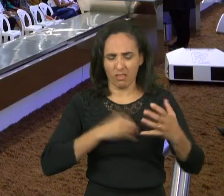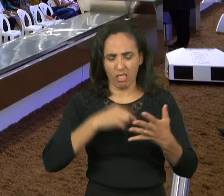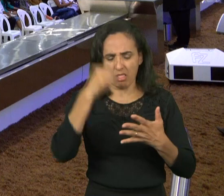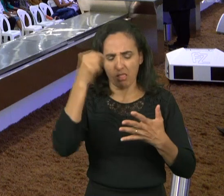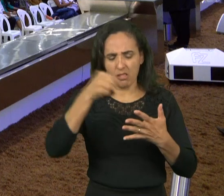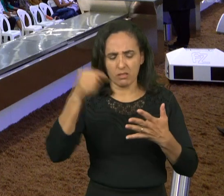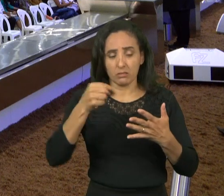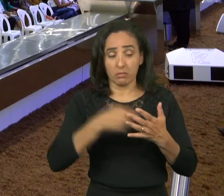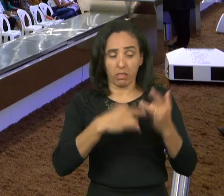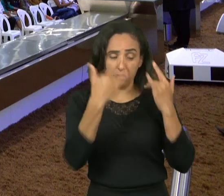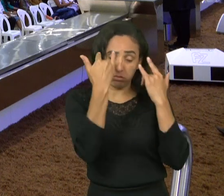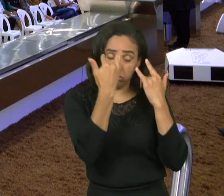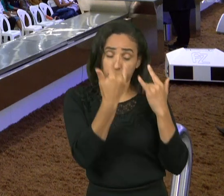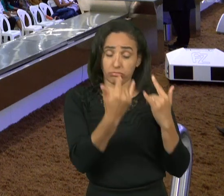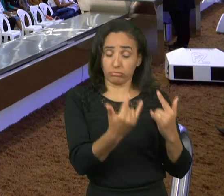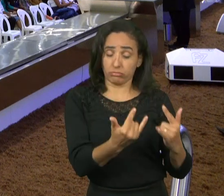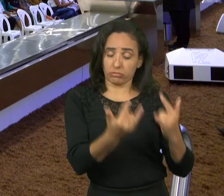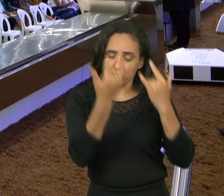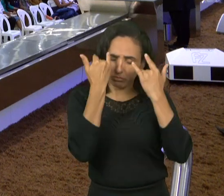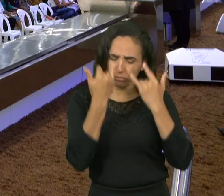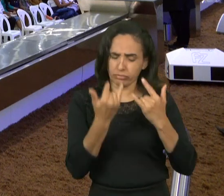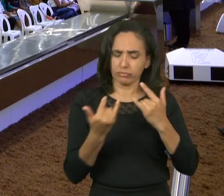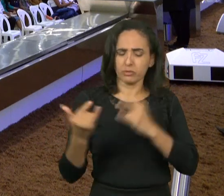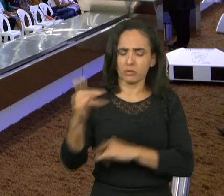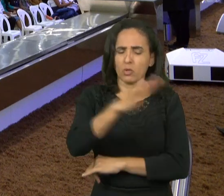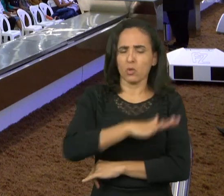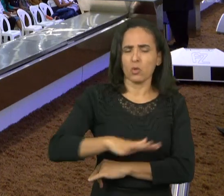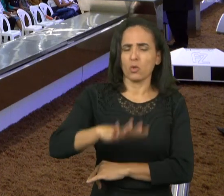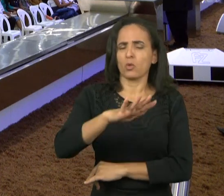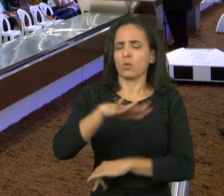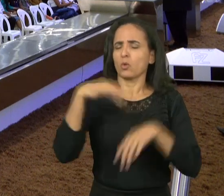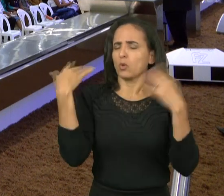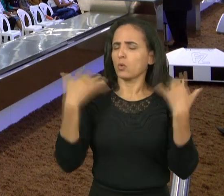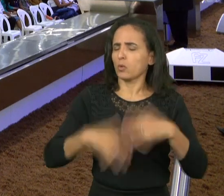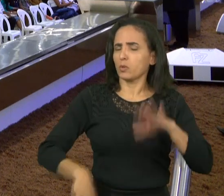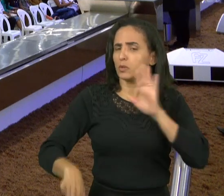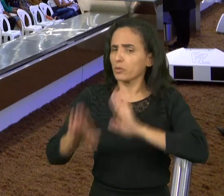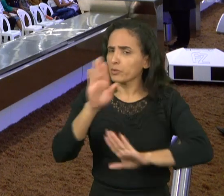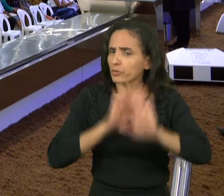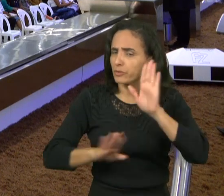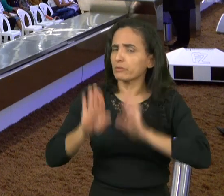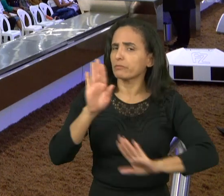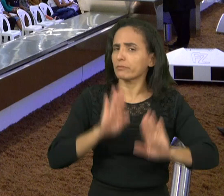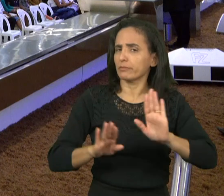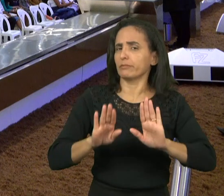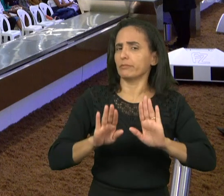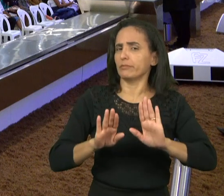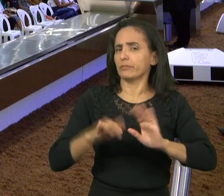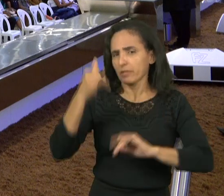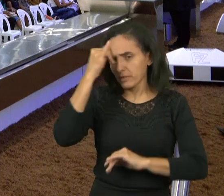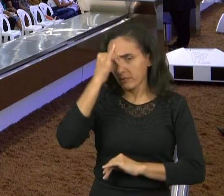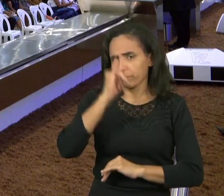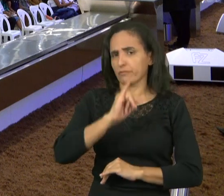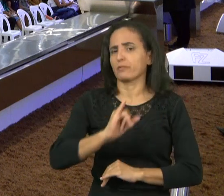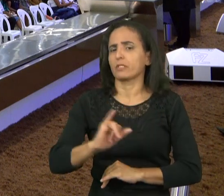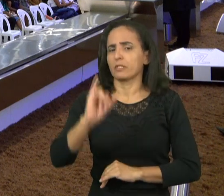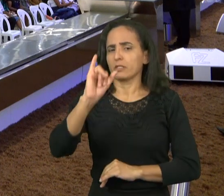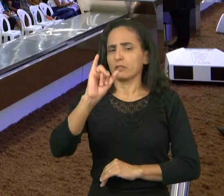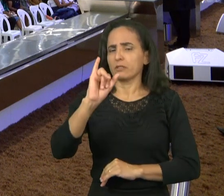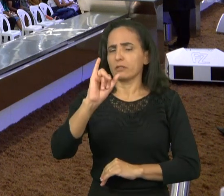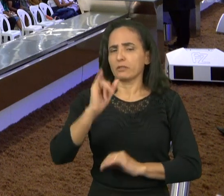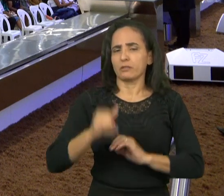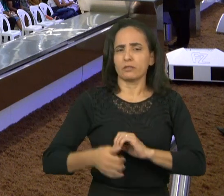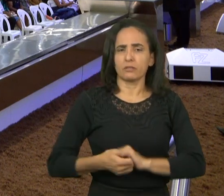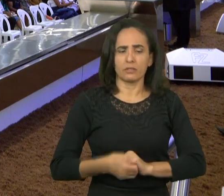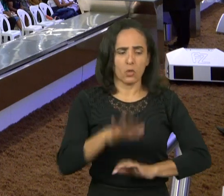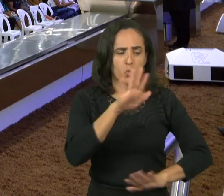cuidados da vida, e venha sobre vós de improviso aquele dia, porque virá como um